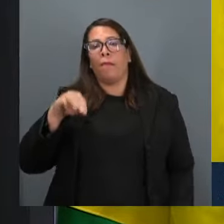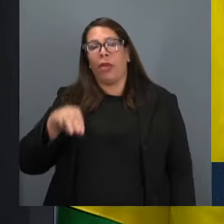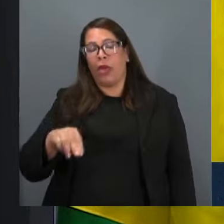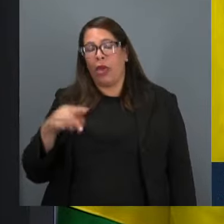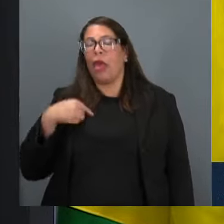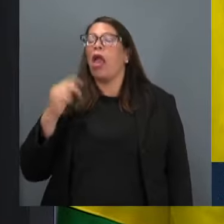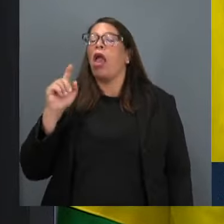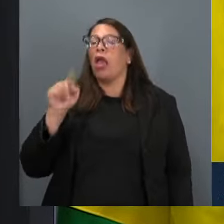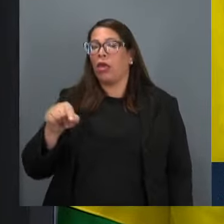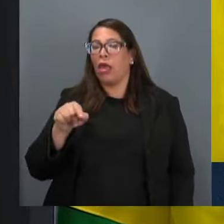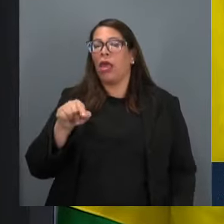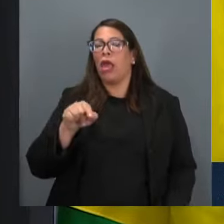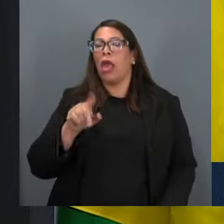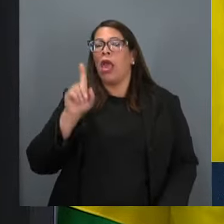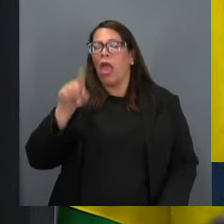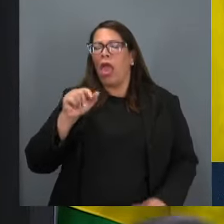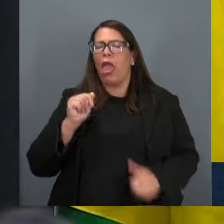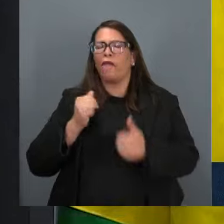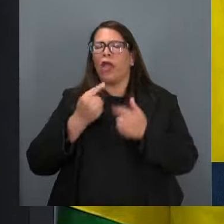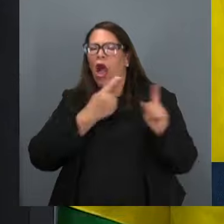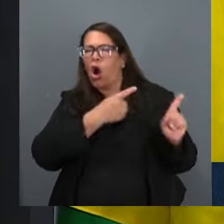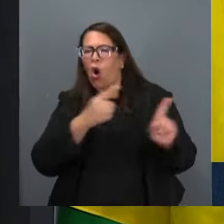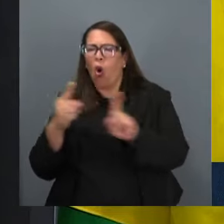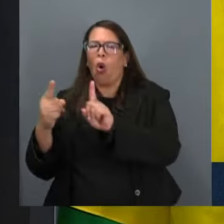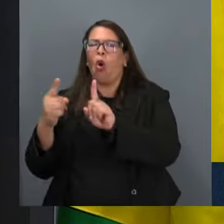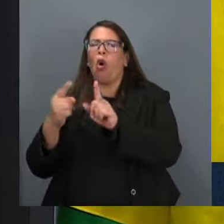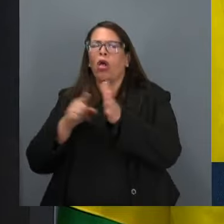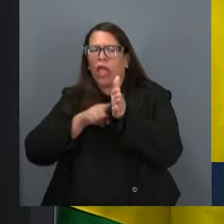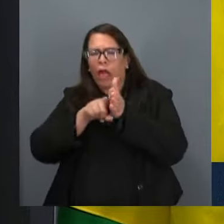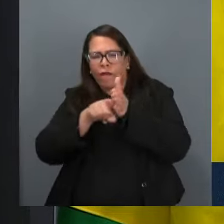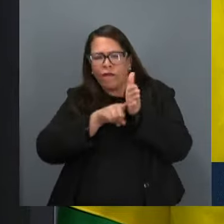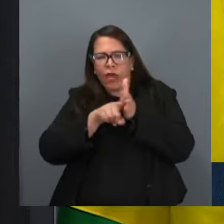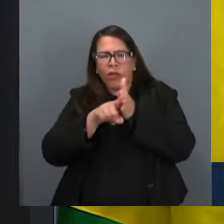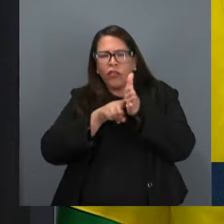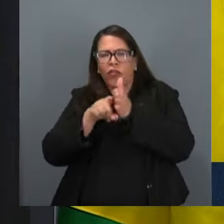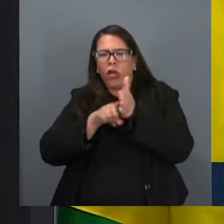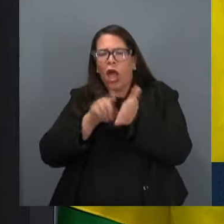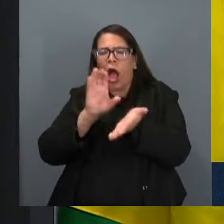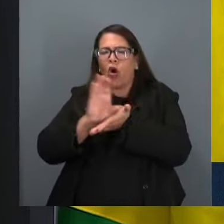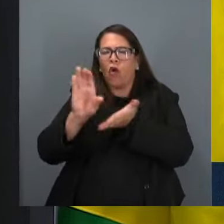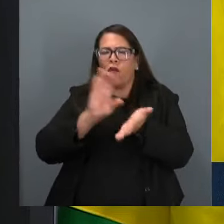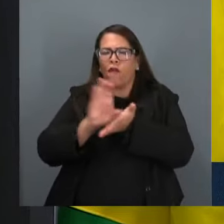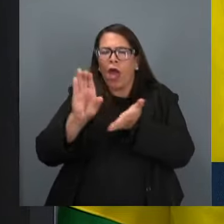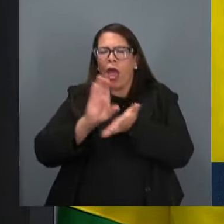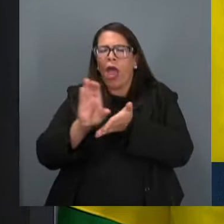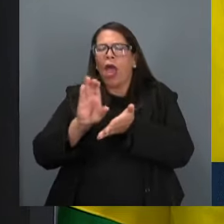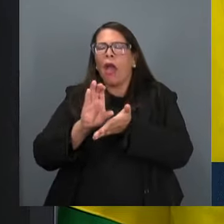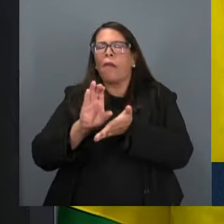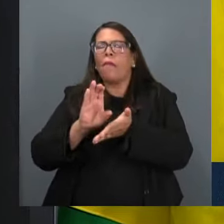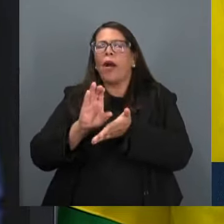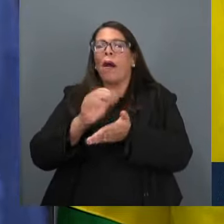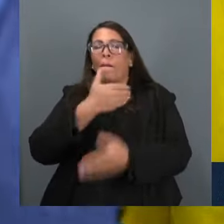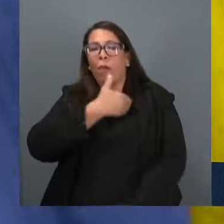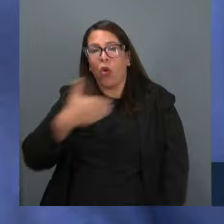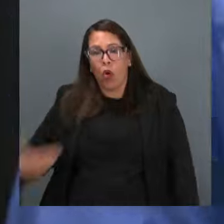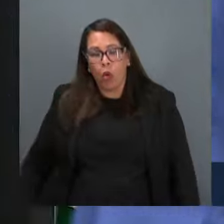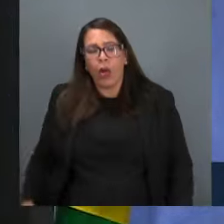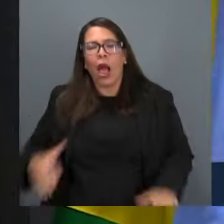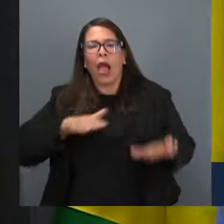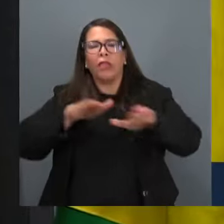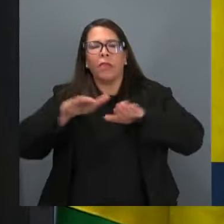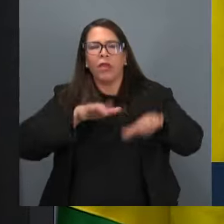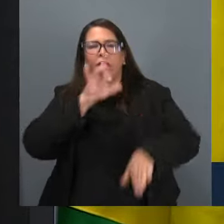estatal de perseguir e investigar com recursos públicos as manifestações